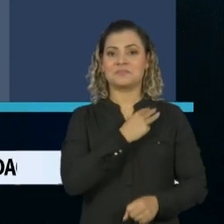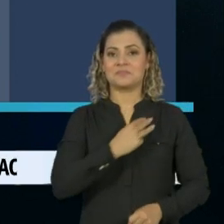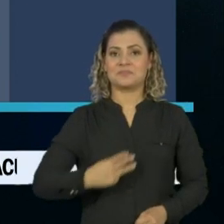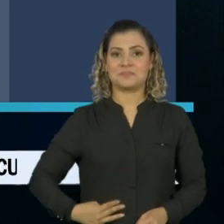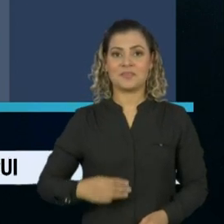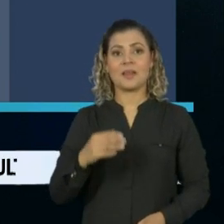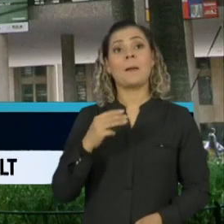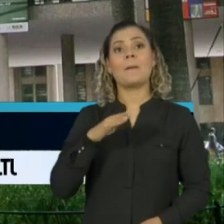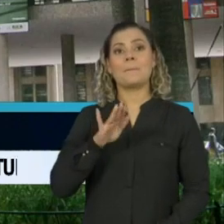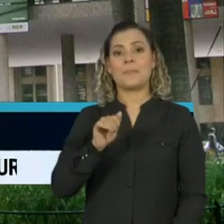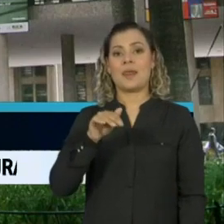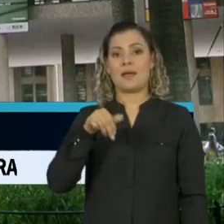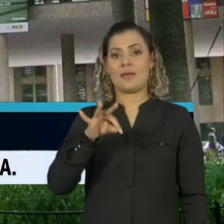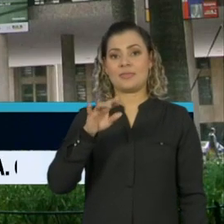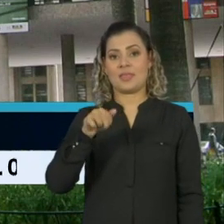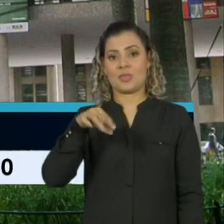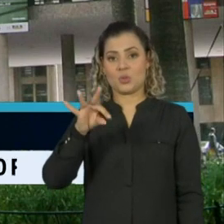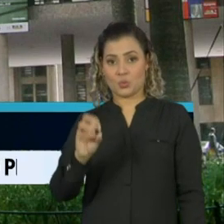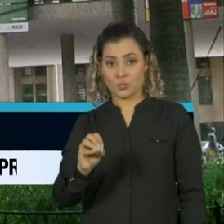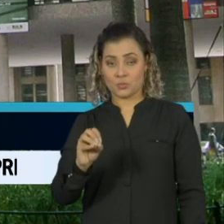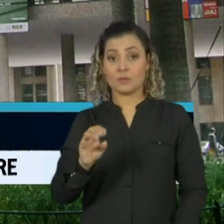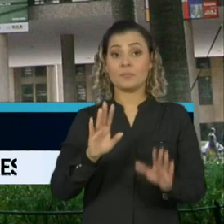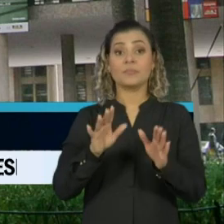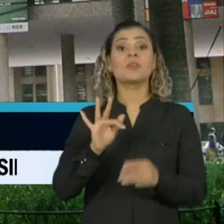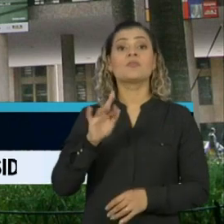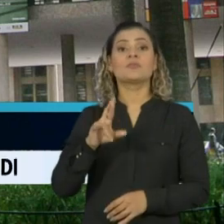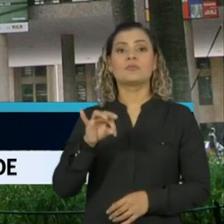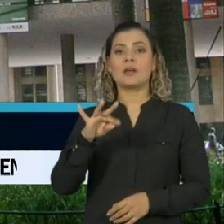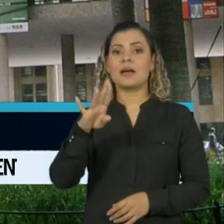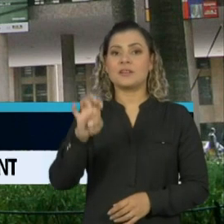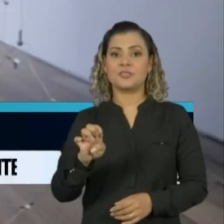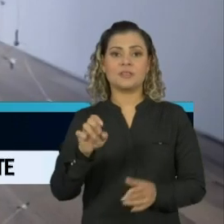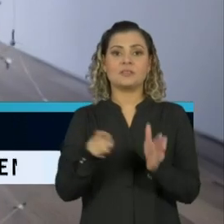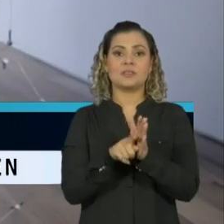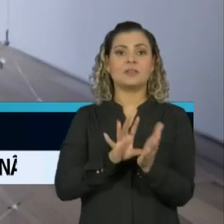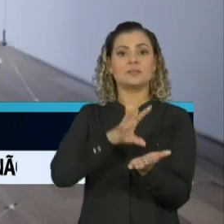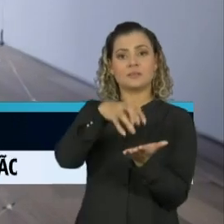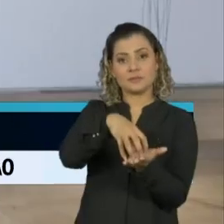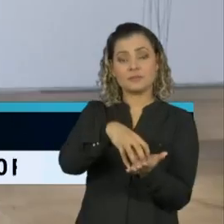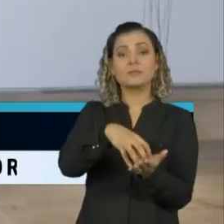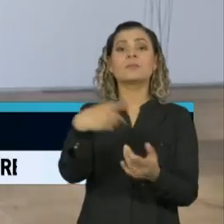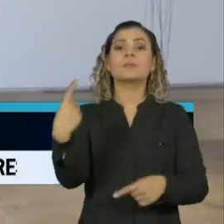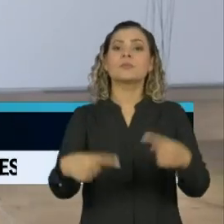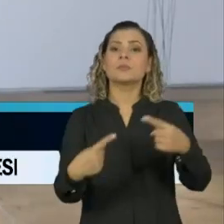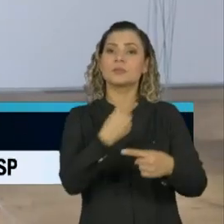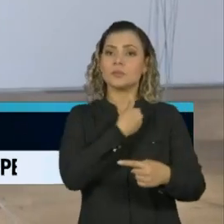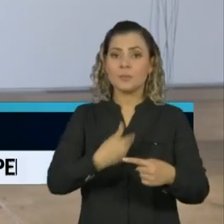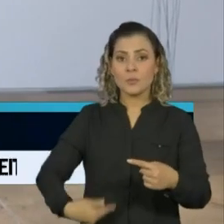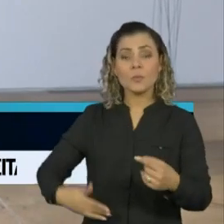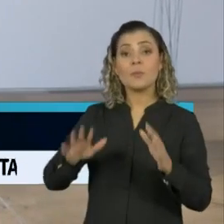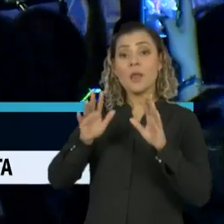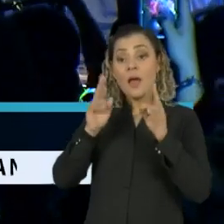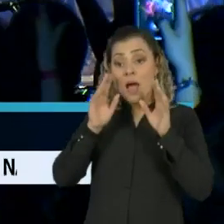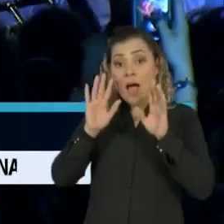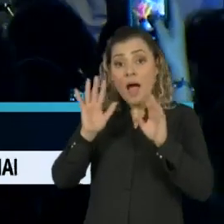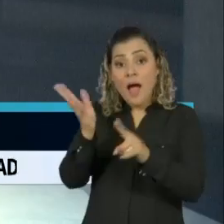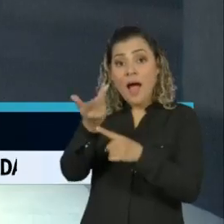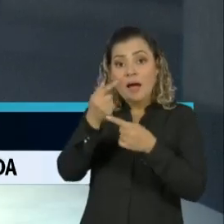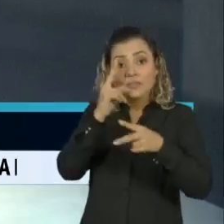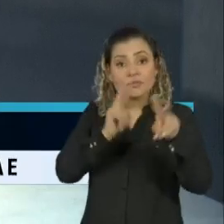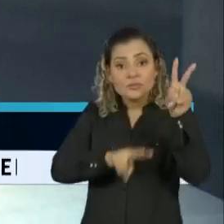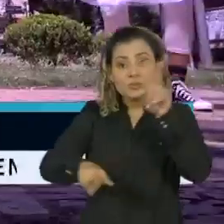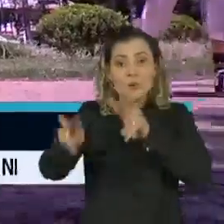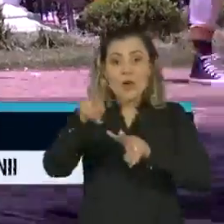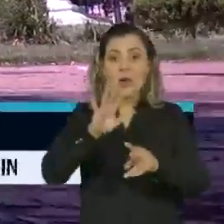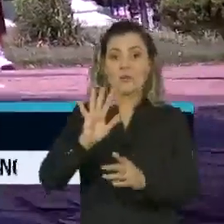Civil, Braga Neto. A Funarte é o órgão responsável por desenvolver políticas públicas de fomento às artes visuais, música,